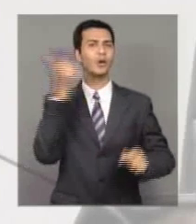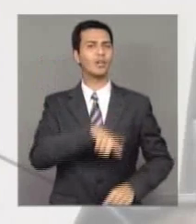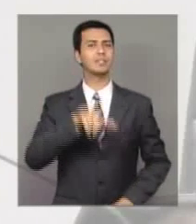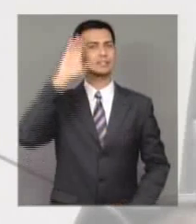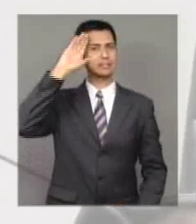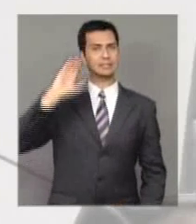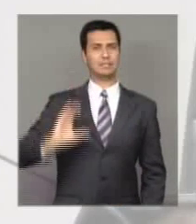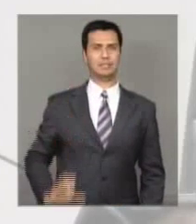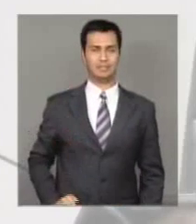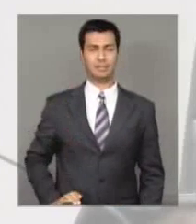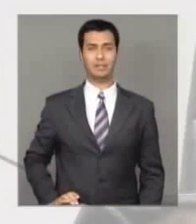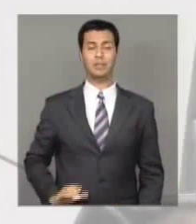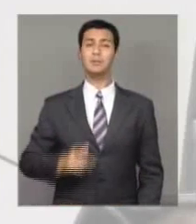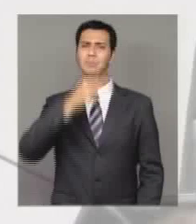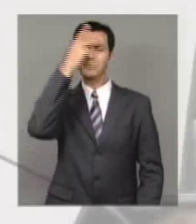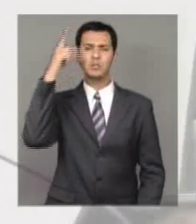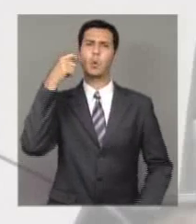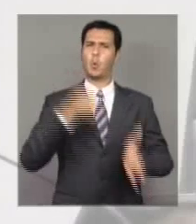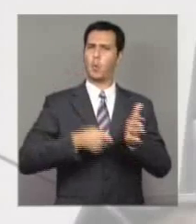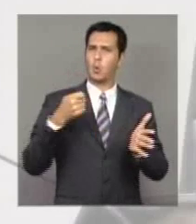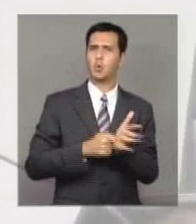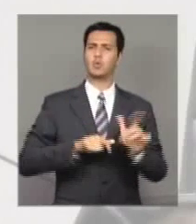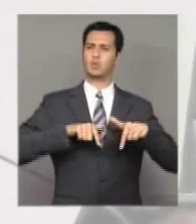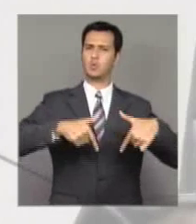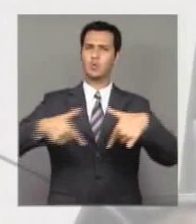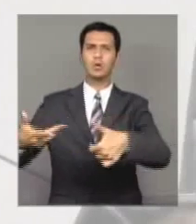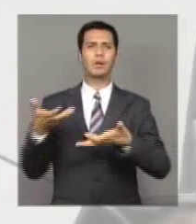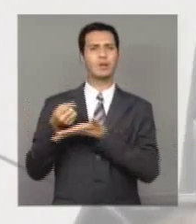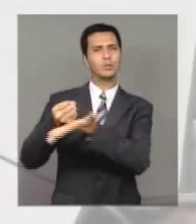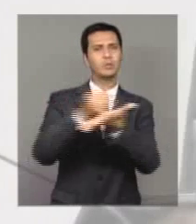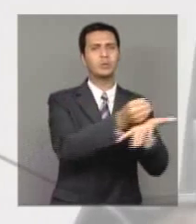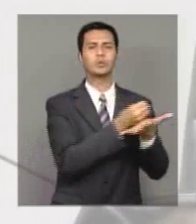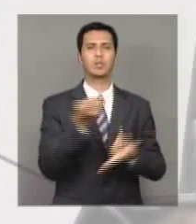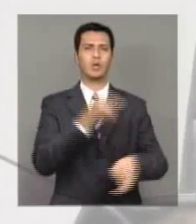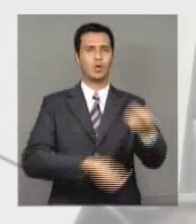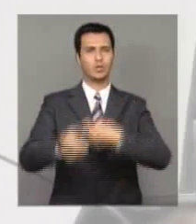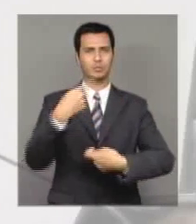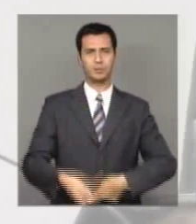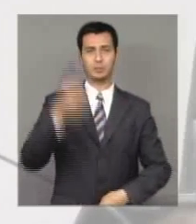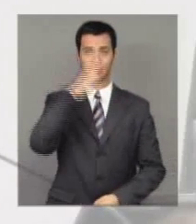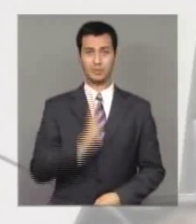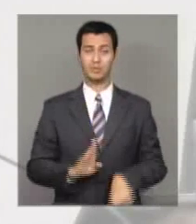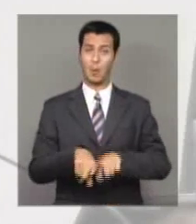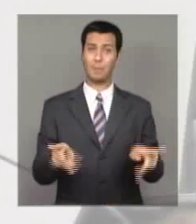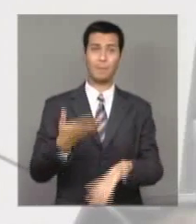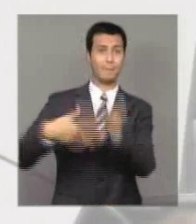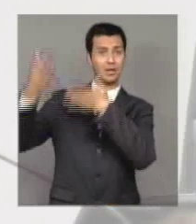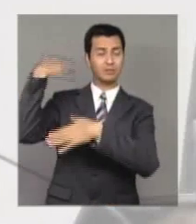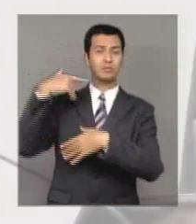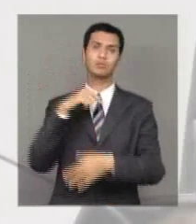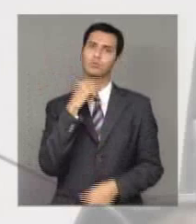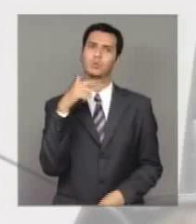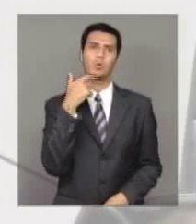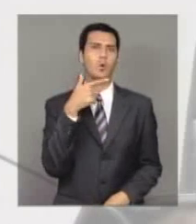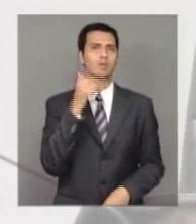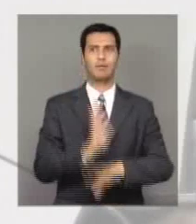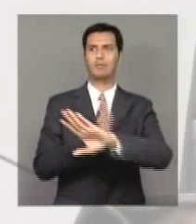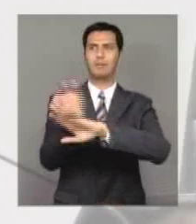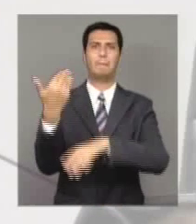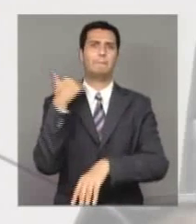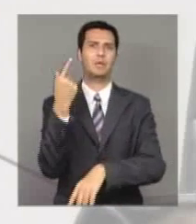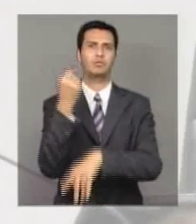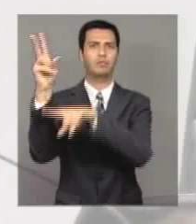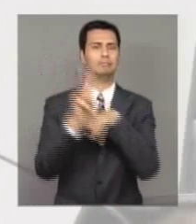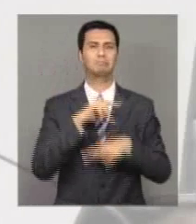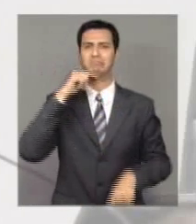Pessoas que batalham, que geram riquezas para o nosso país, mas que antes não podiam nem entrar no banco e tomar um